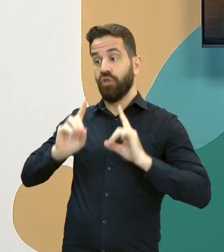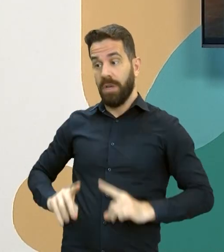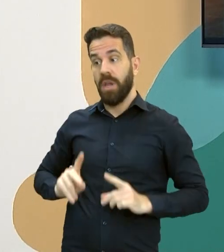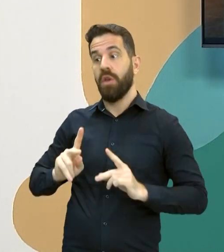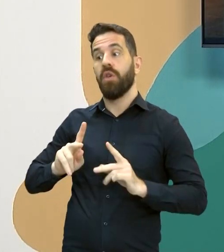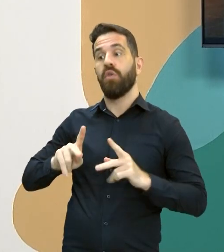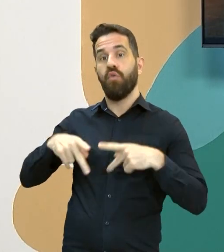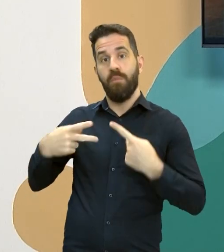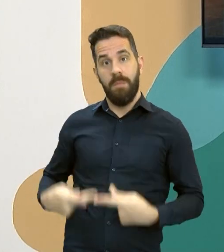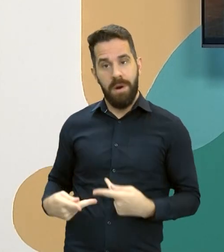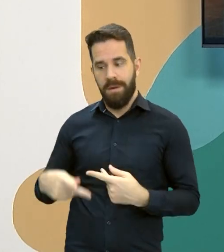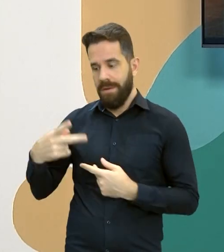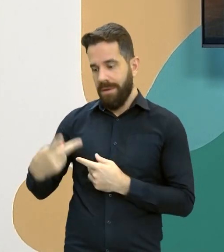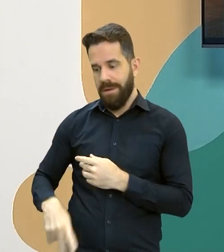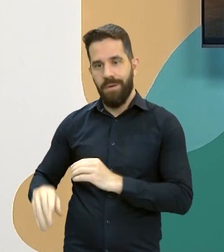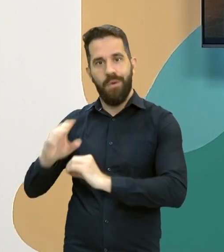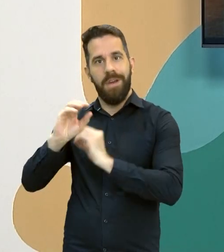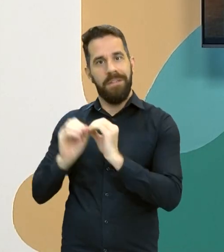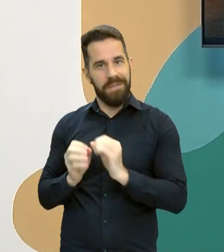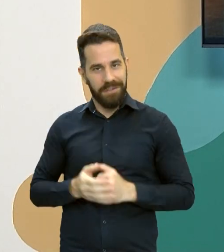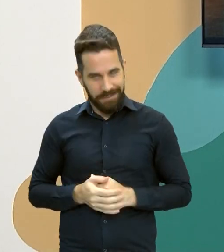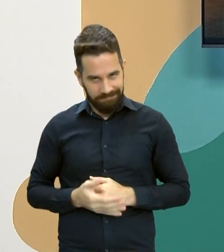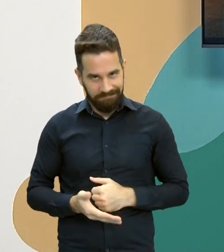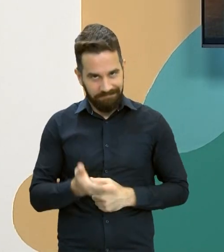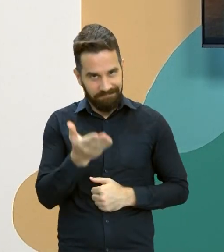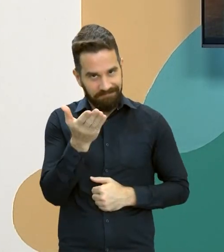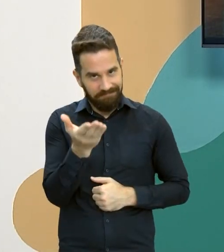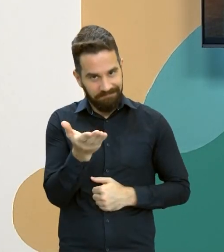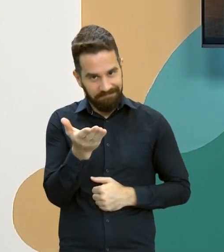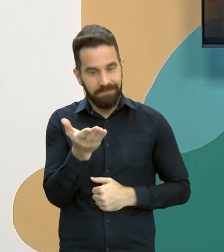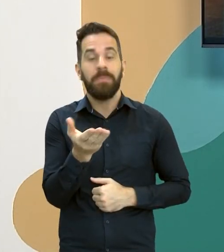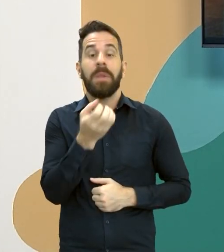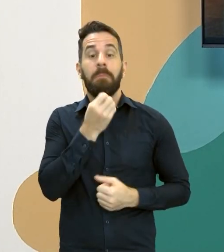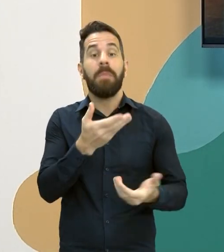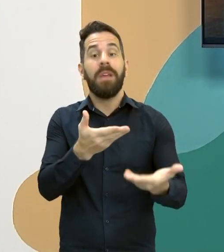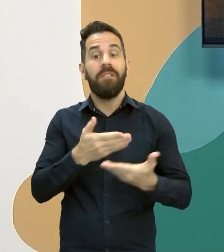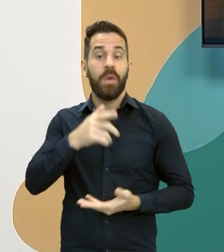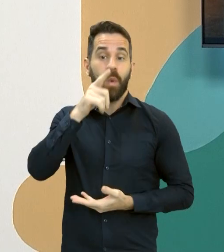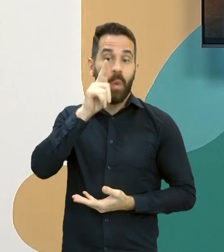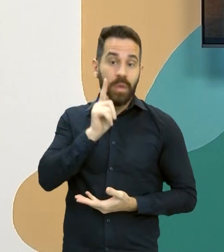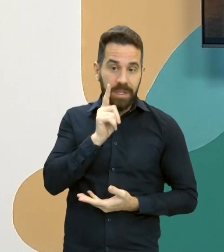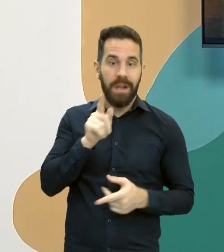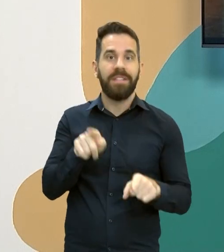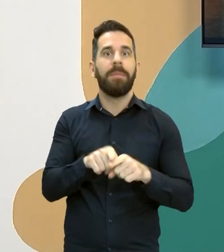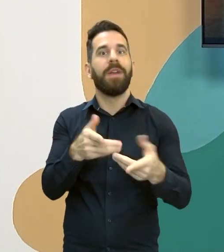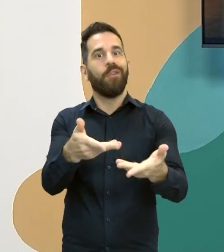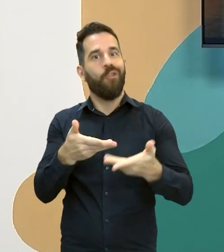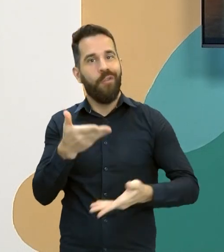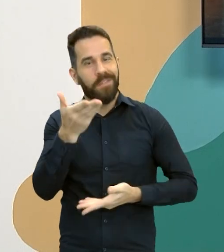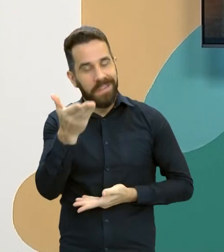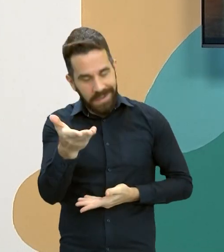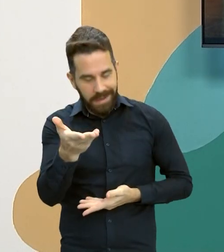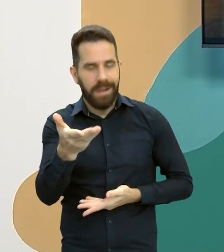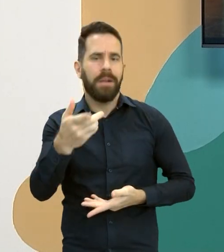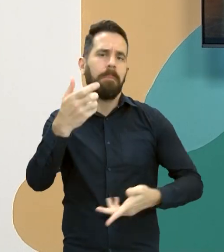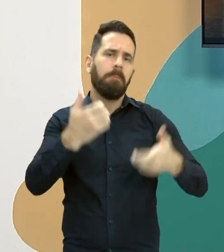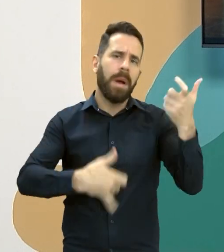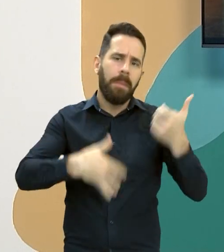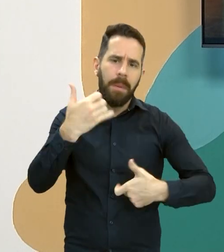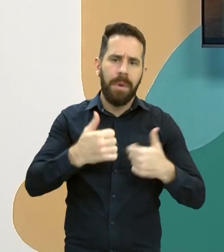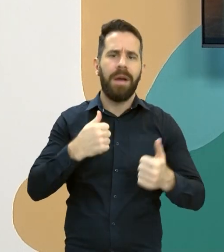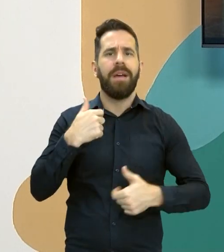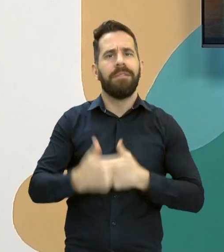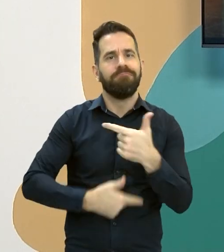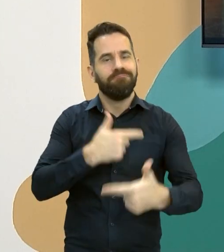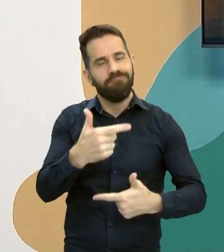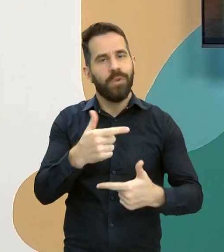é o Gustavo Soares, que já está aqui com a gente. Sejam muito bem-vindos também, você e o convidado nosso aqui, que vai trazer todas essas informações. É